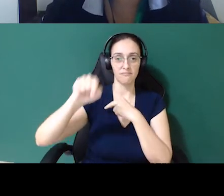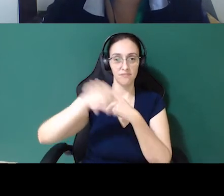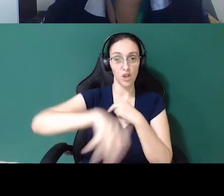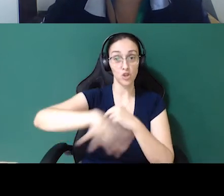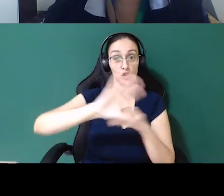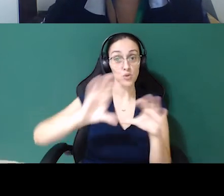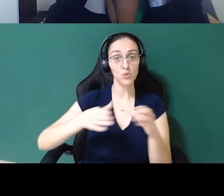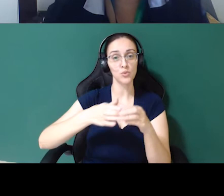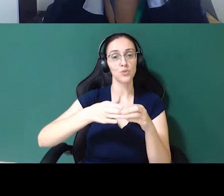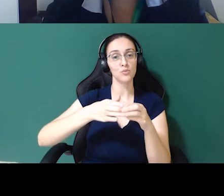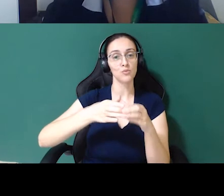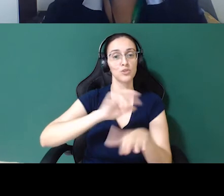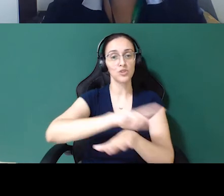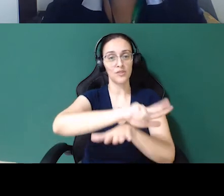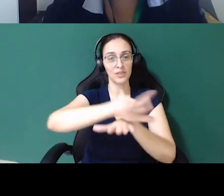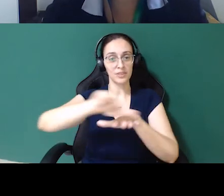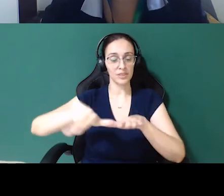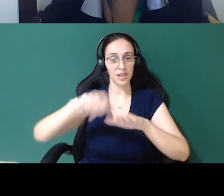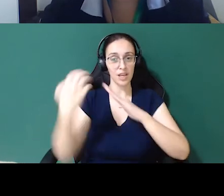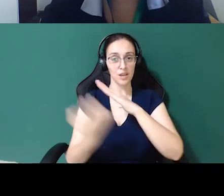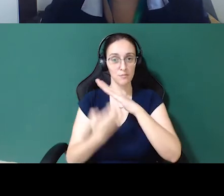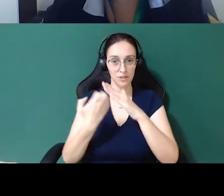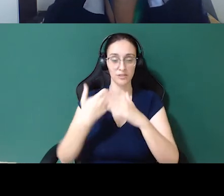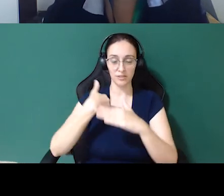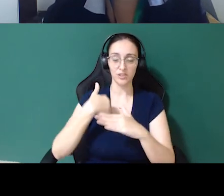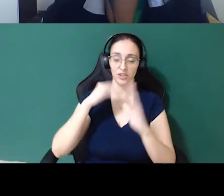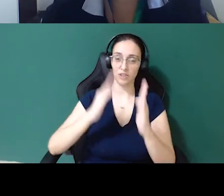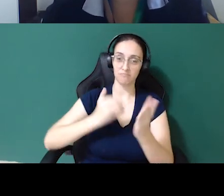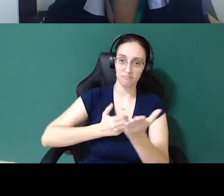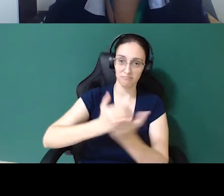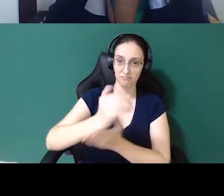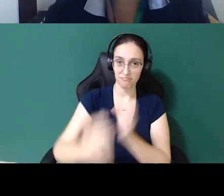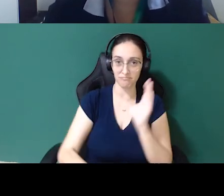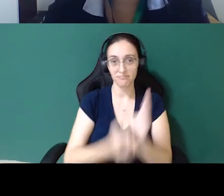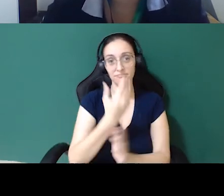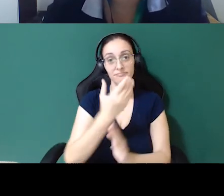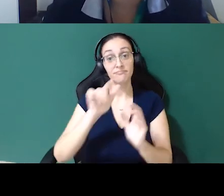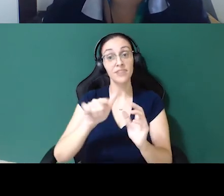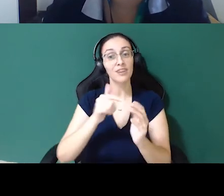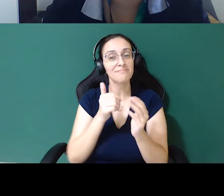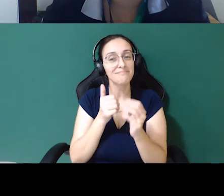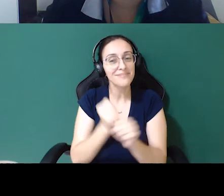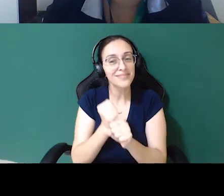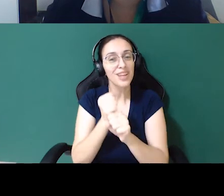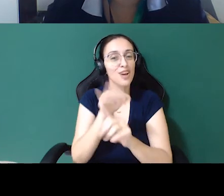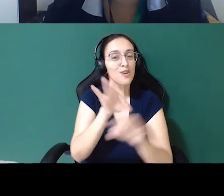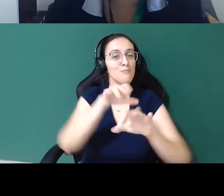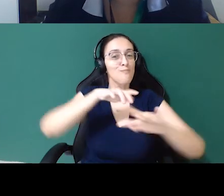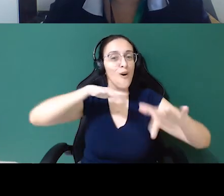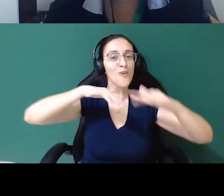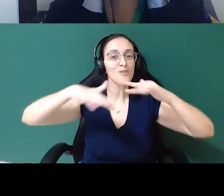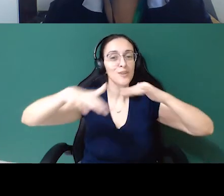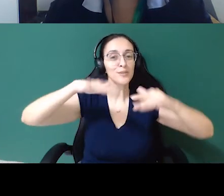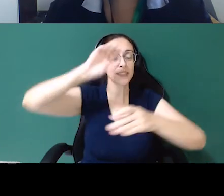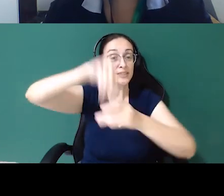diversidade, que a minha empresa está implantando recentemente, então a gente ainda está construindo um movimento dentro da empresa.